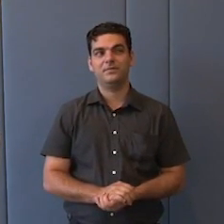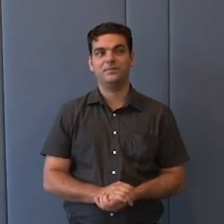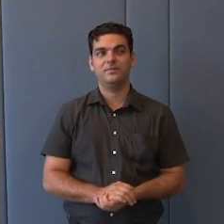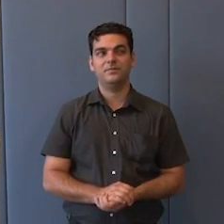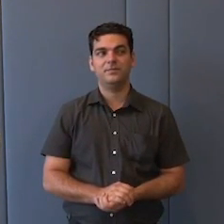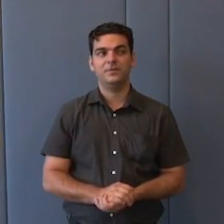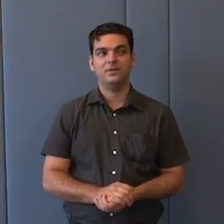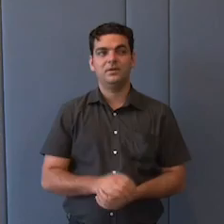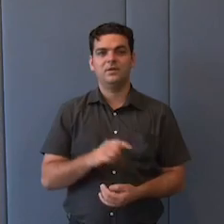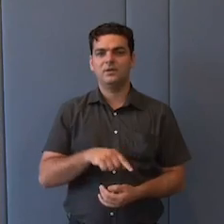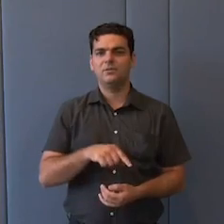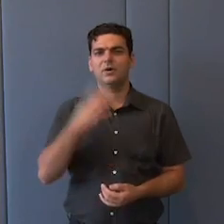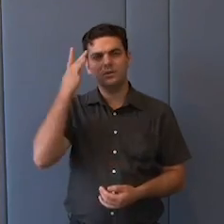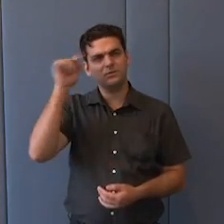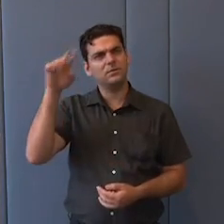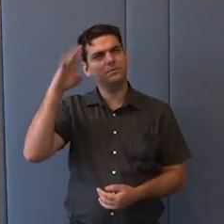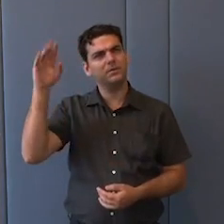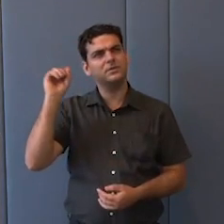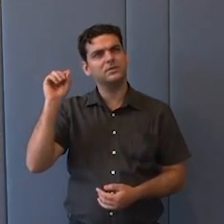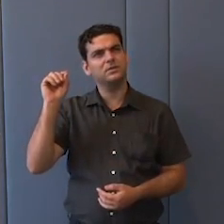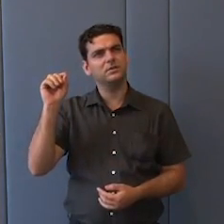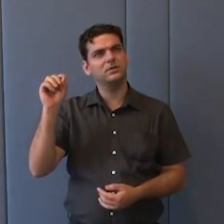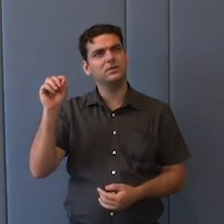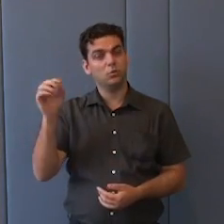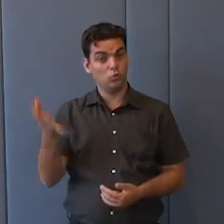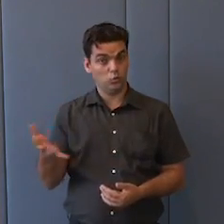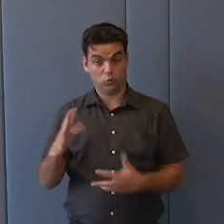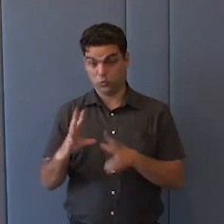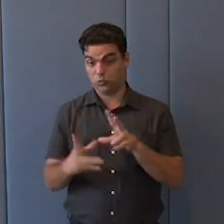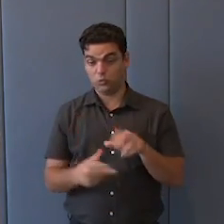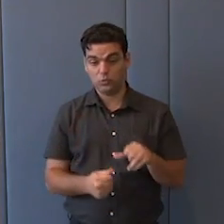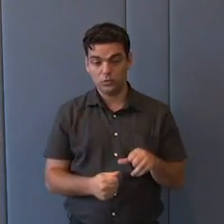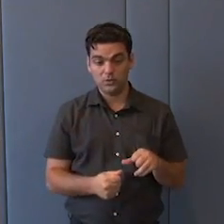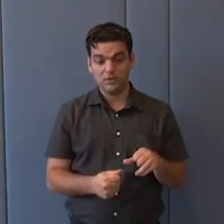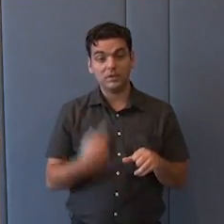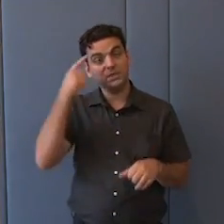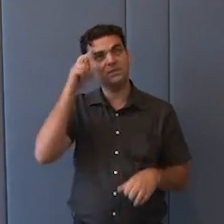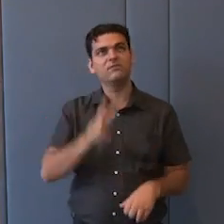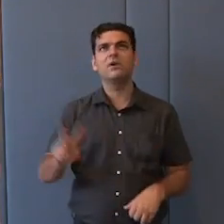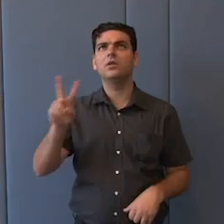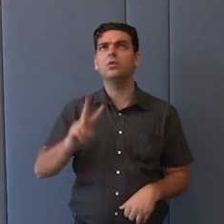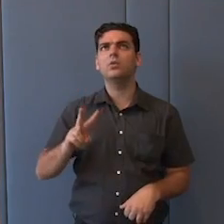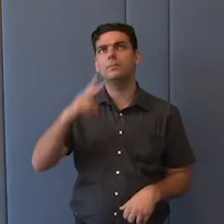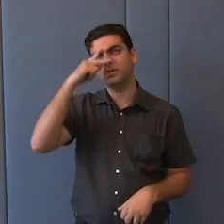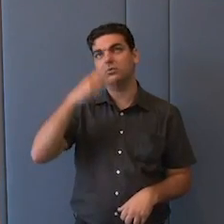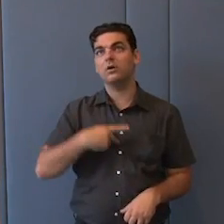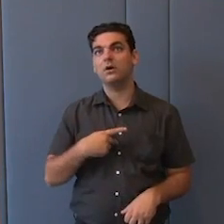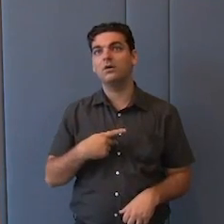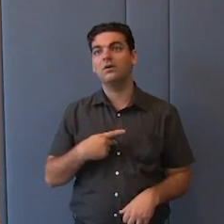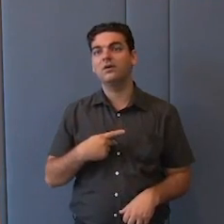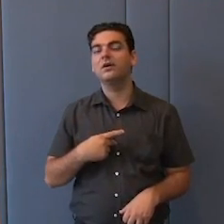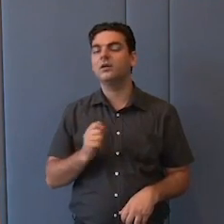vislumbra é aquela entre a necessidade de resgatar os nossos valores, e as nossas tradições e de